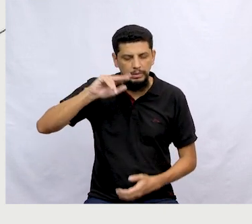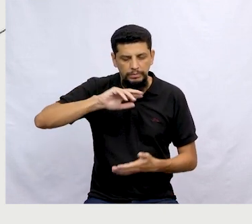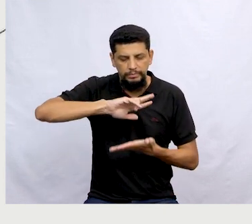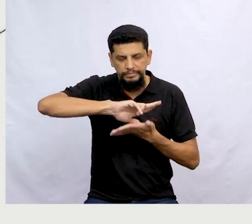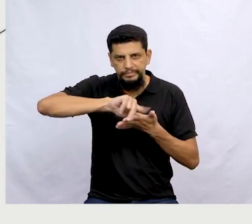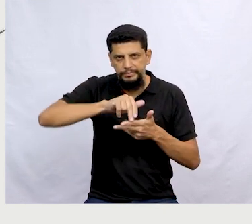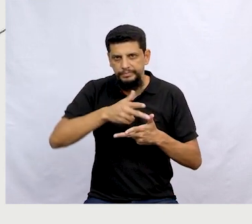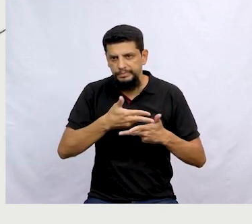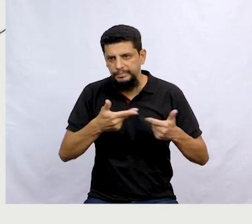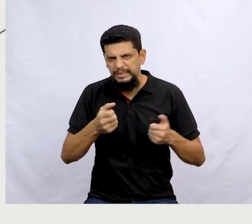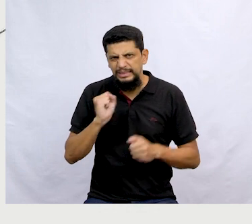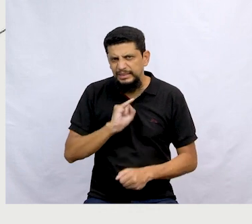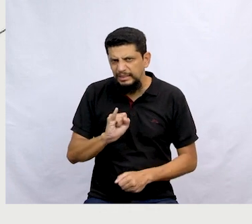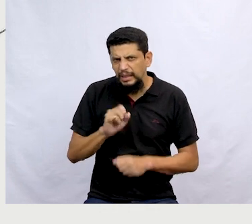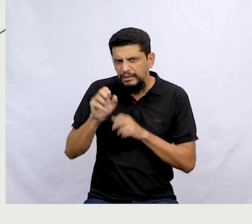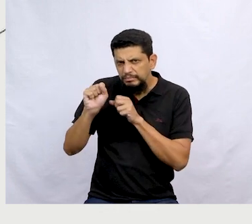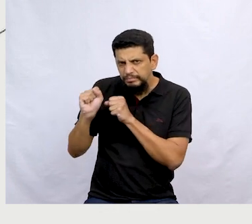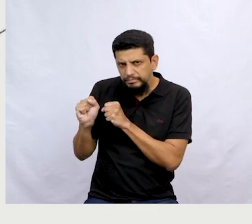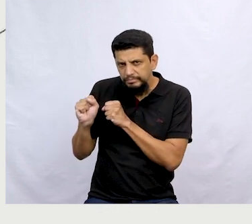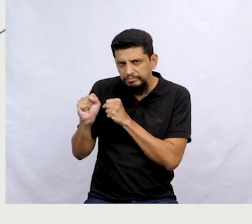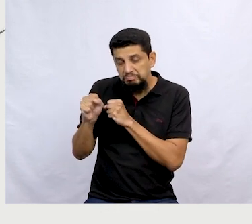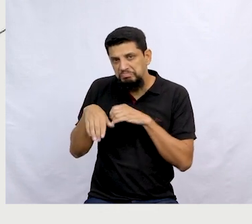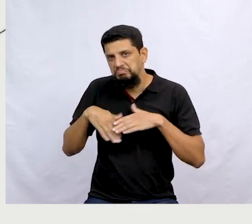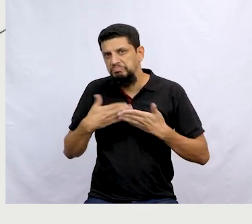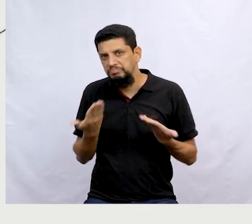que é sobre esse sonho aí de dormir e sonhar?